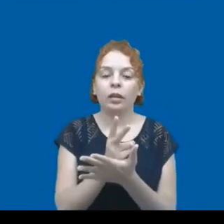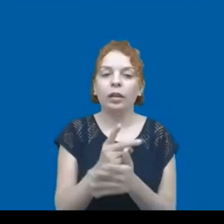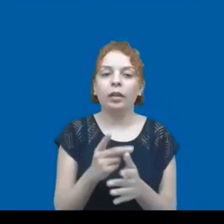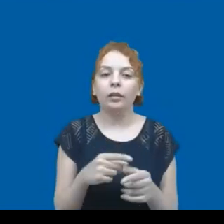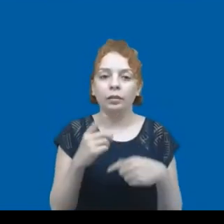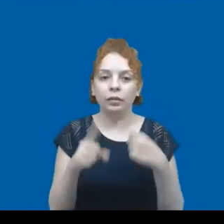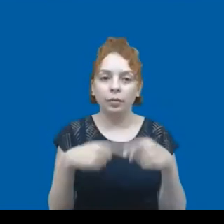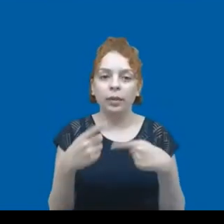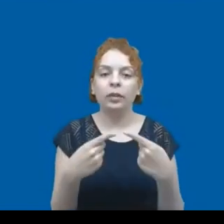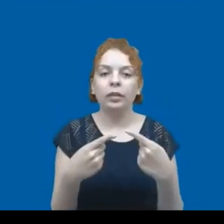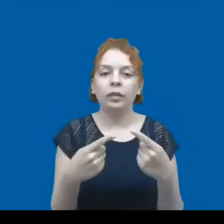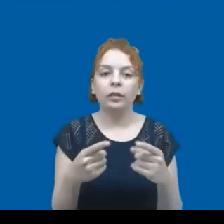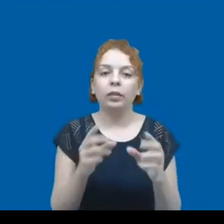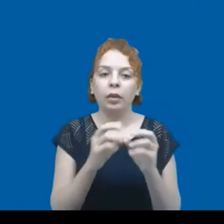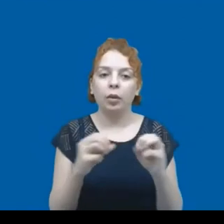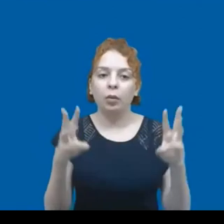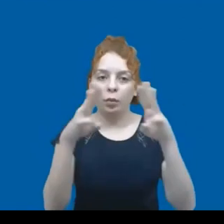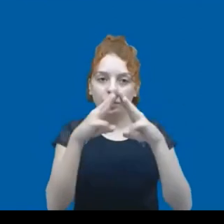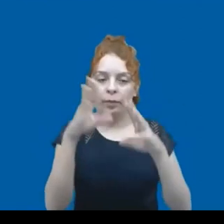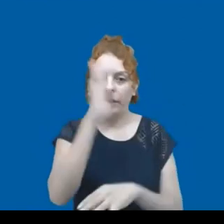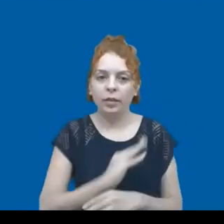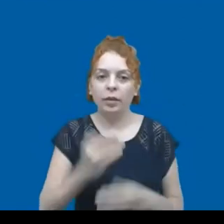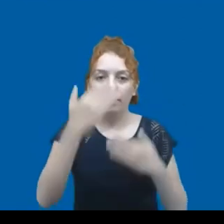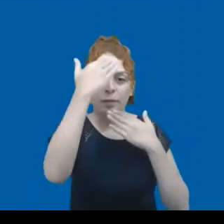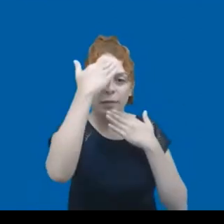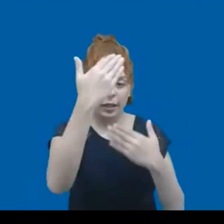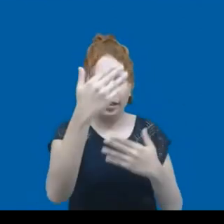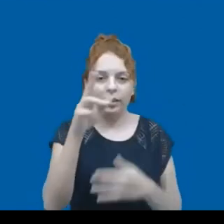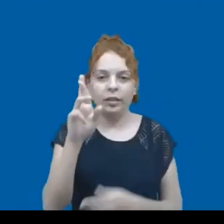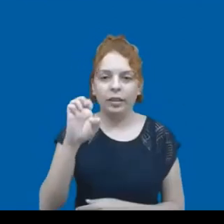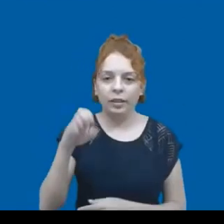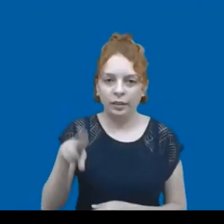efetivamente nas redes da ONU Brasil. Então, obrigada, Renê, de novo.